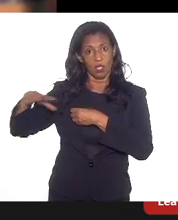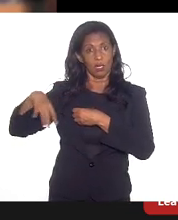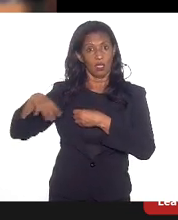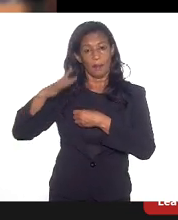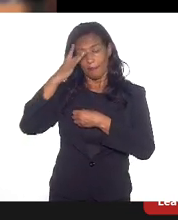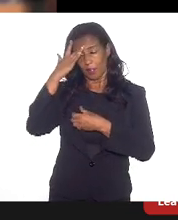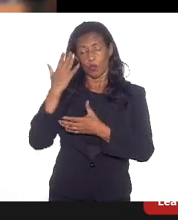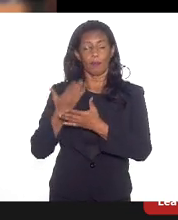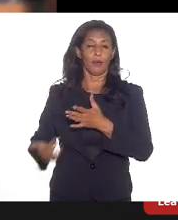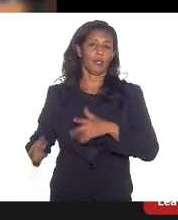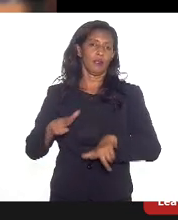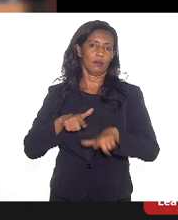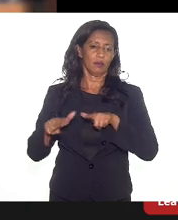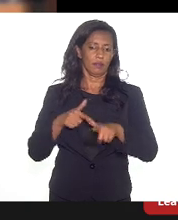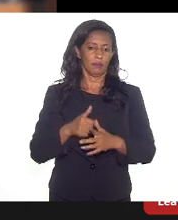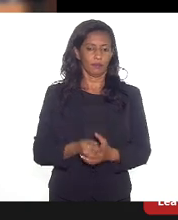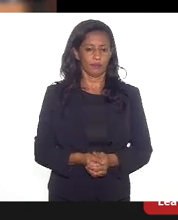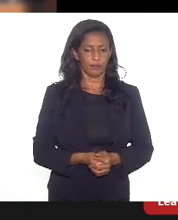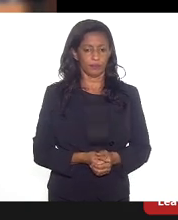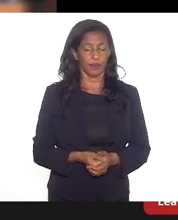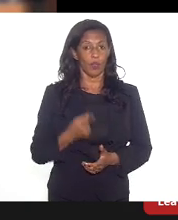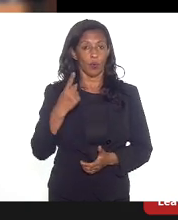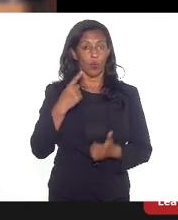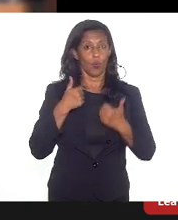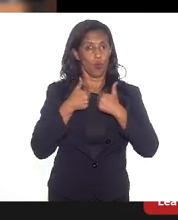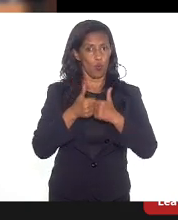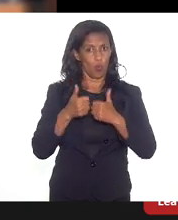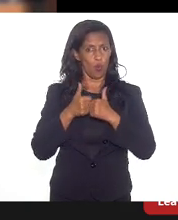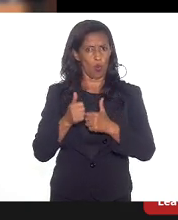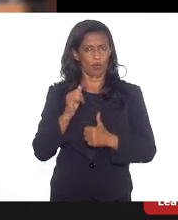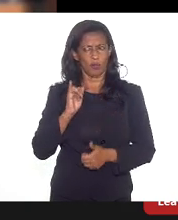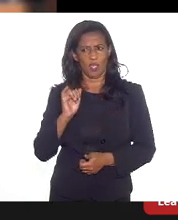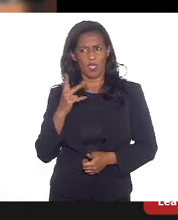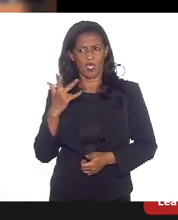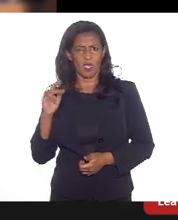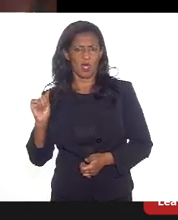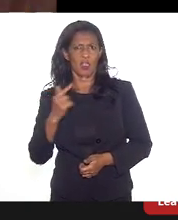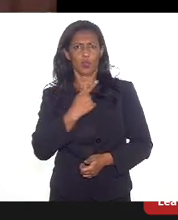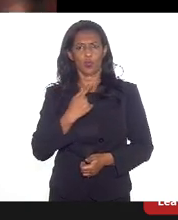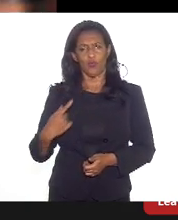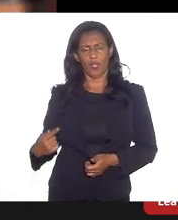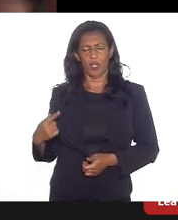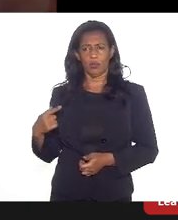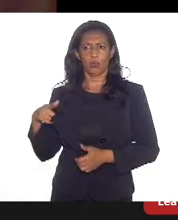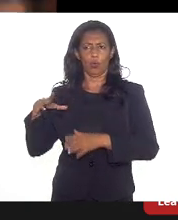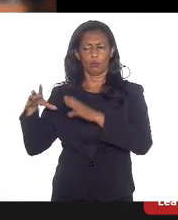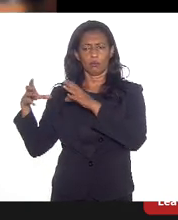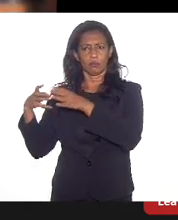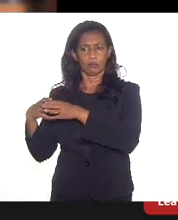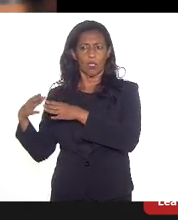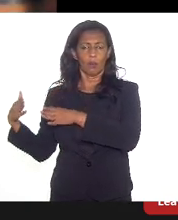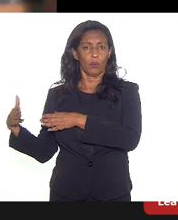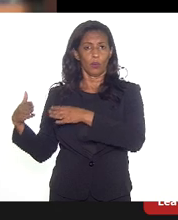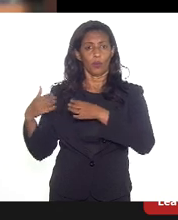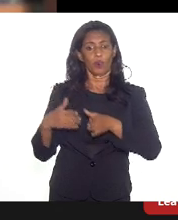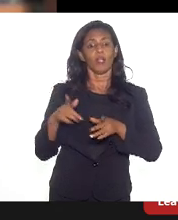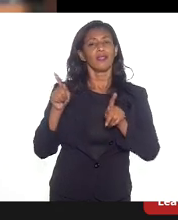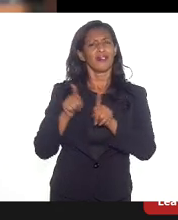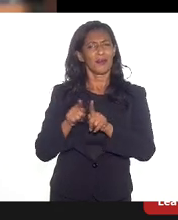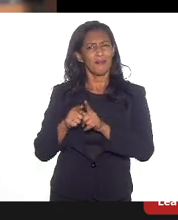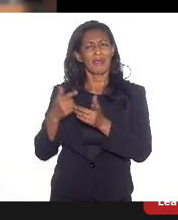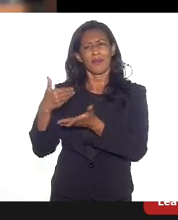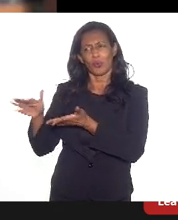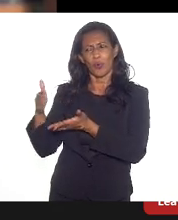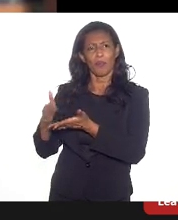indiretos, a linha de ônibus que saía lá da ilha do governador, ela diminuía a quantidade e mandou o jantibor, então a